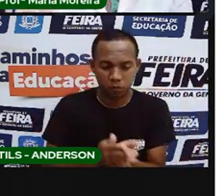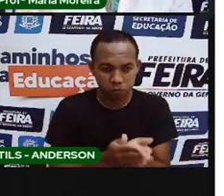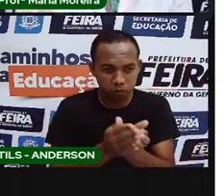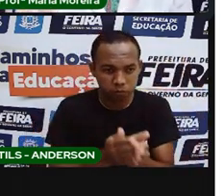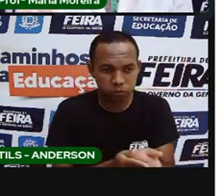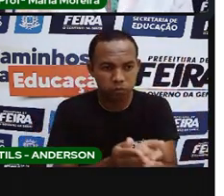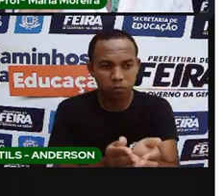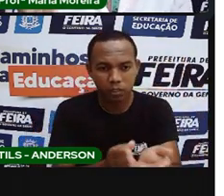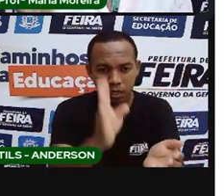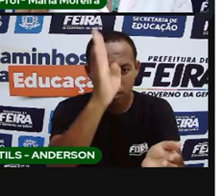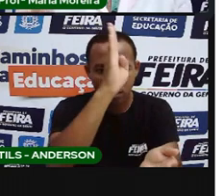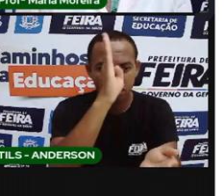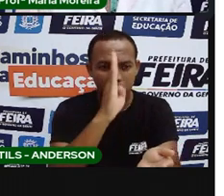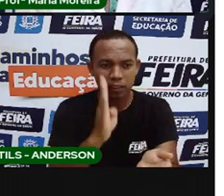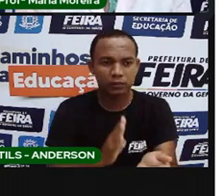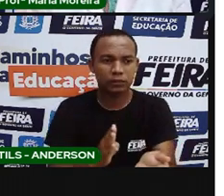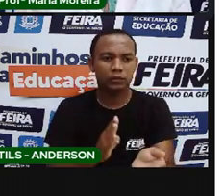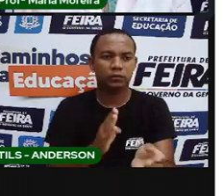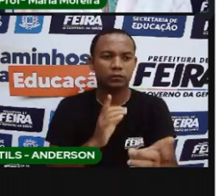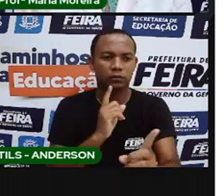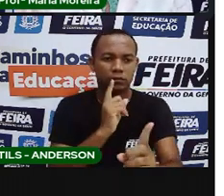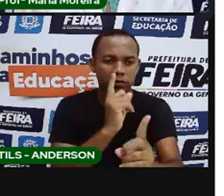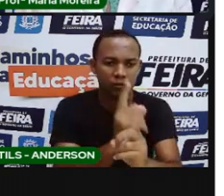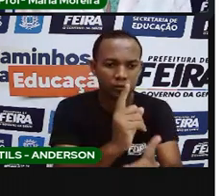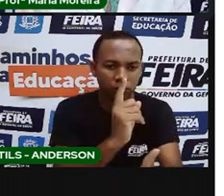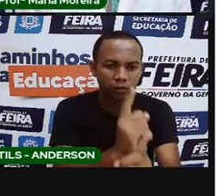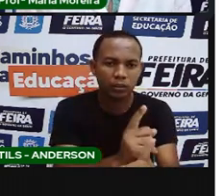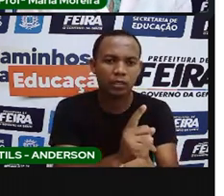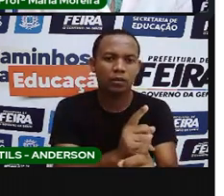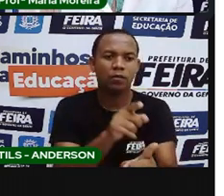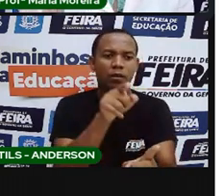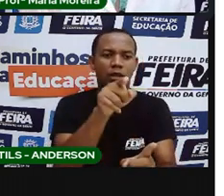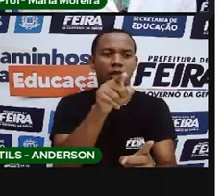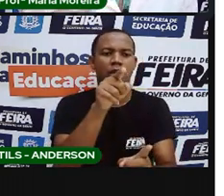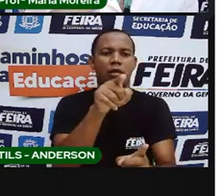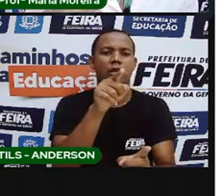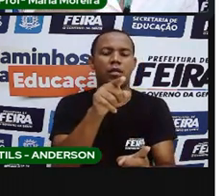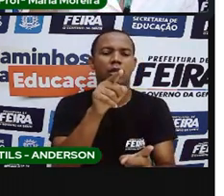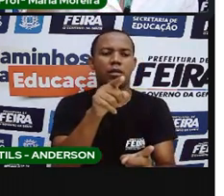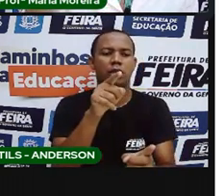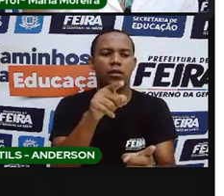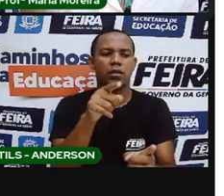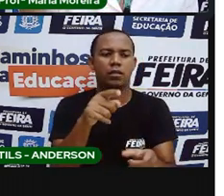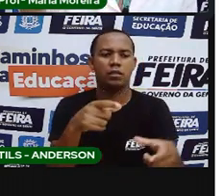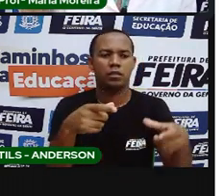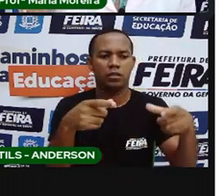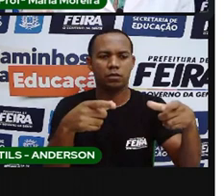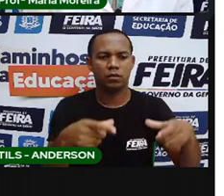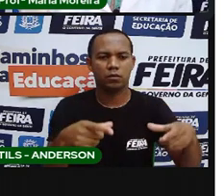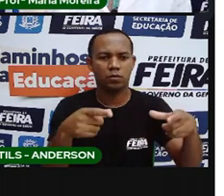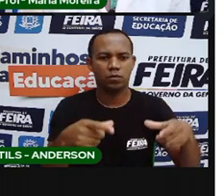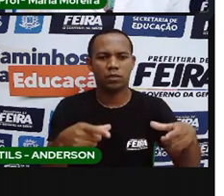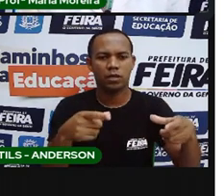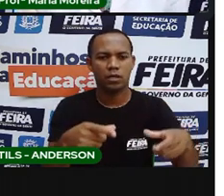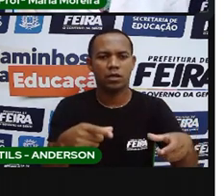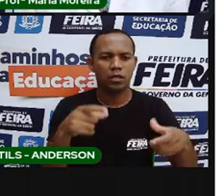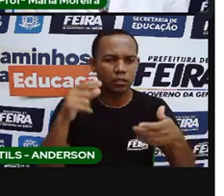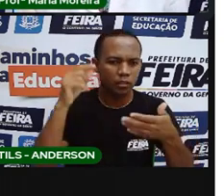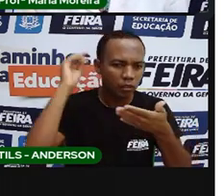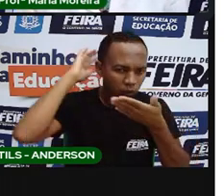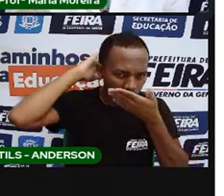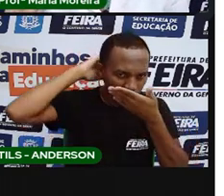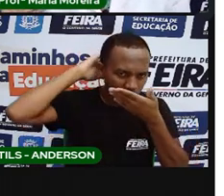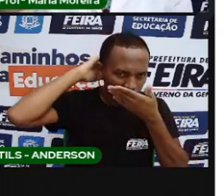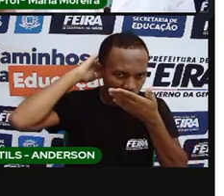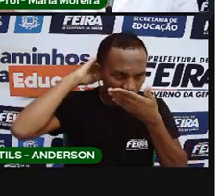encontraram os habitantes do nosso pai. E aí, resolveu chamar essas pessoas de índios.